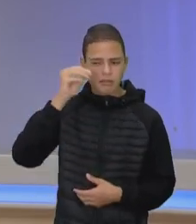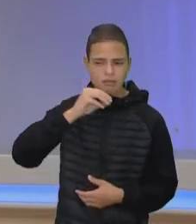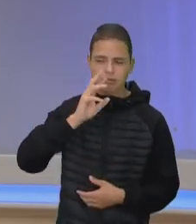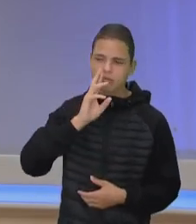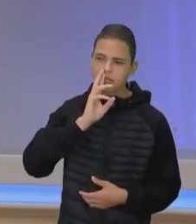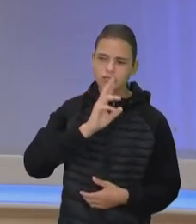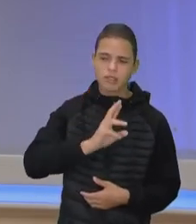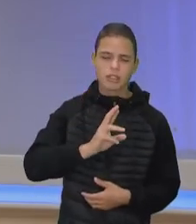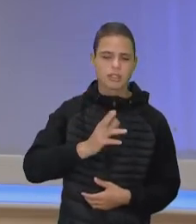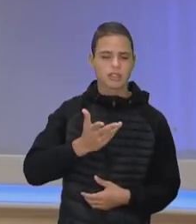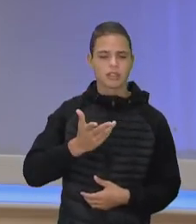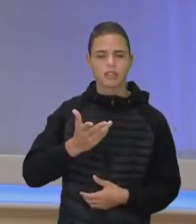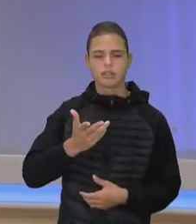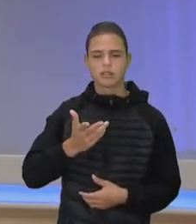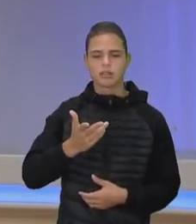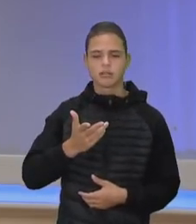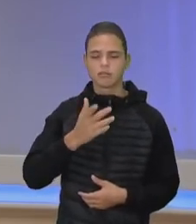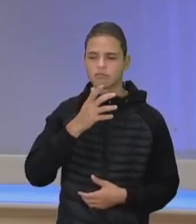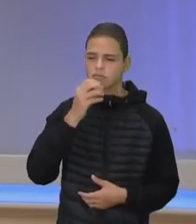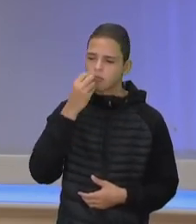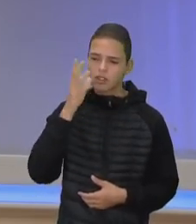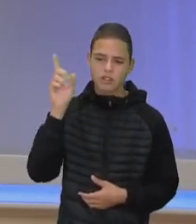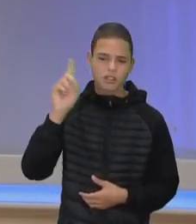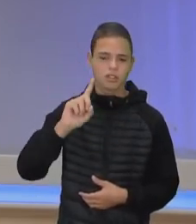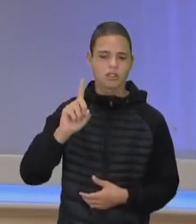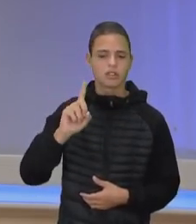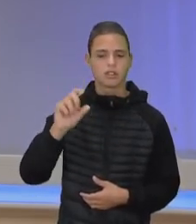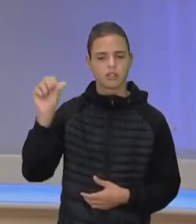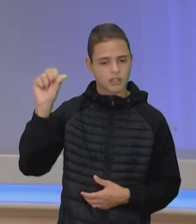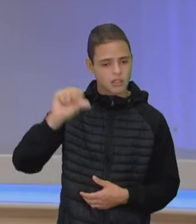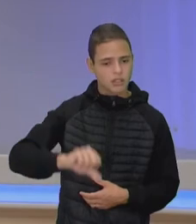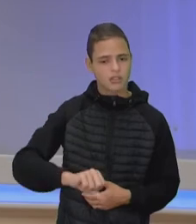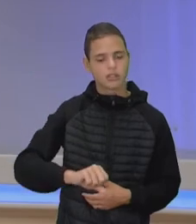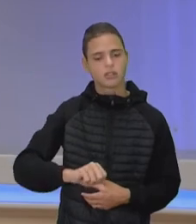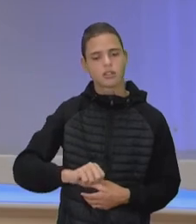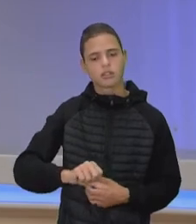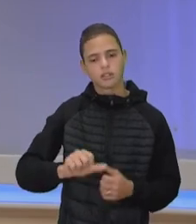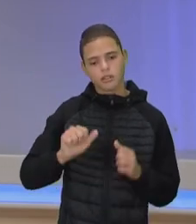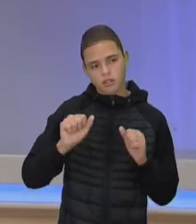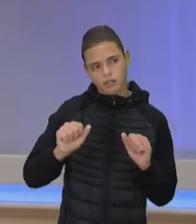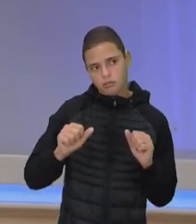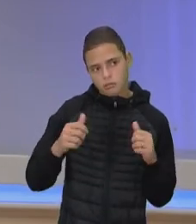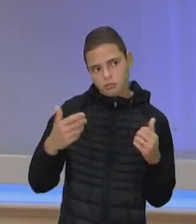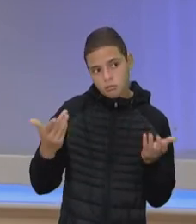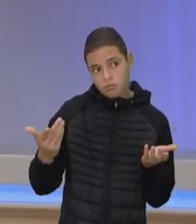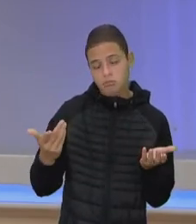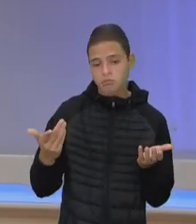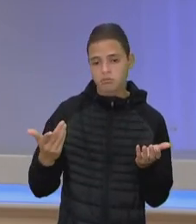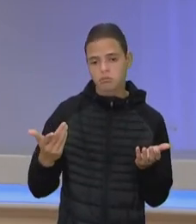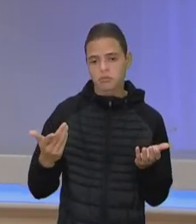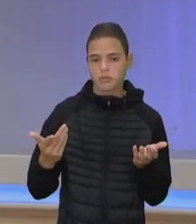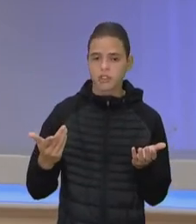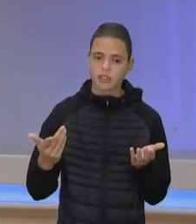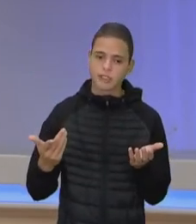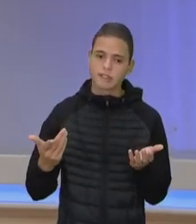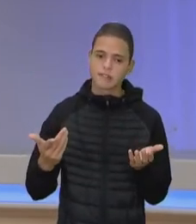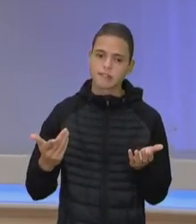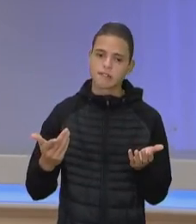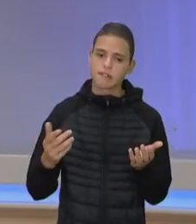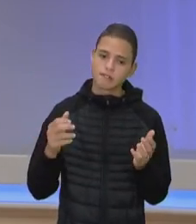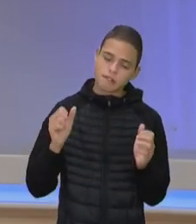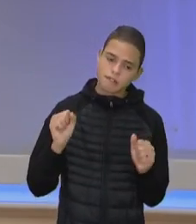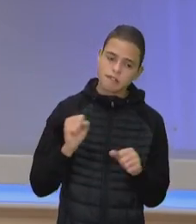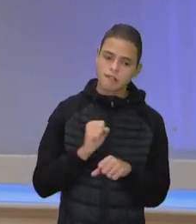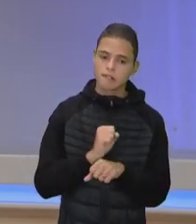uma justificativa ruim. Pode ser um mero acaso? Pode ser uma mera coincidência? Até